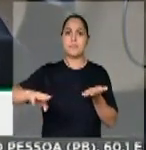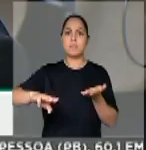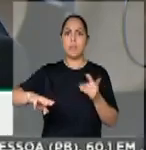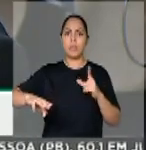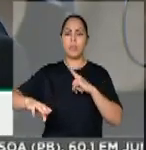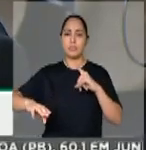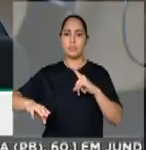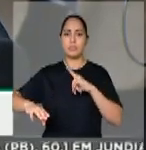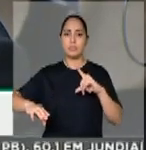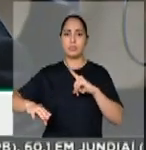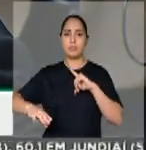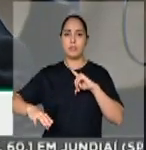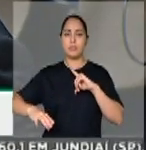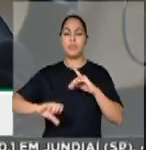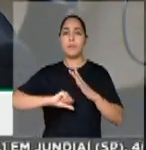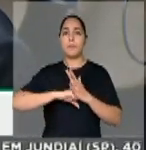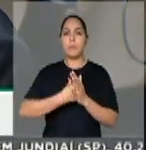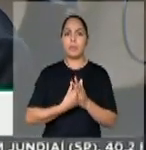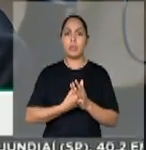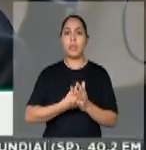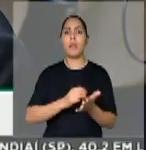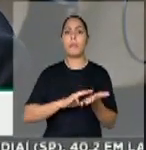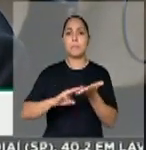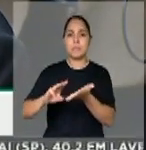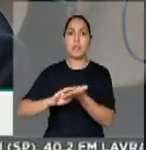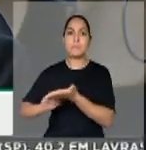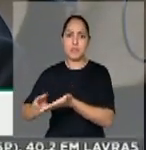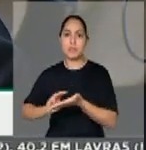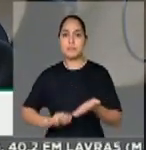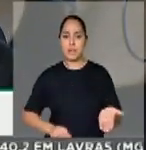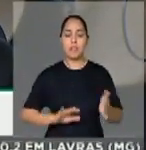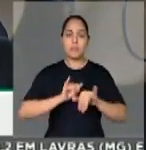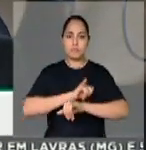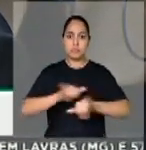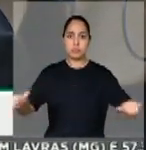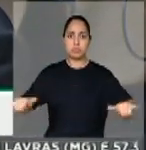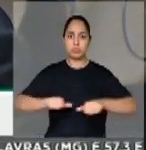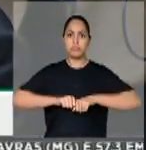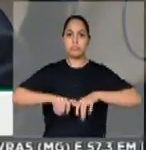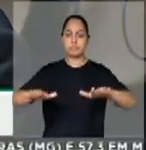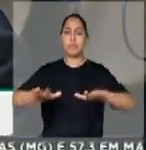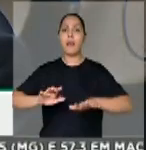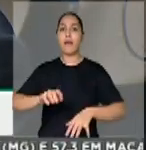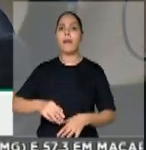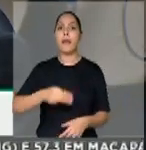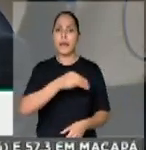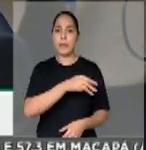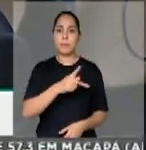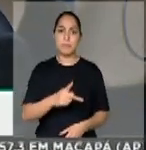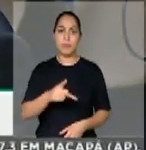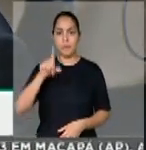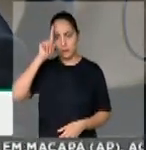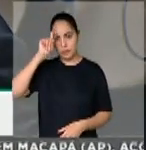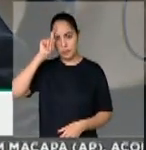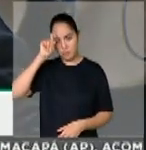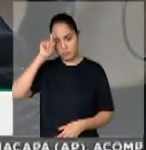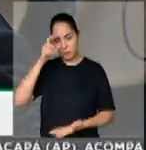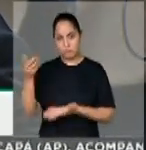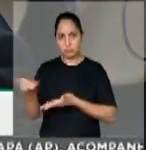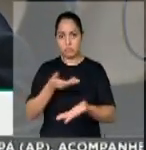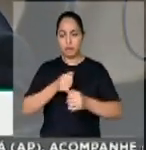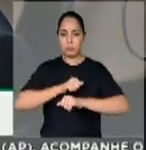interceptadas entre o Ministério Público e o juiz, ainda continua querendo